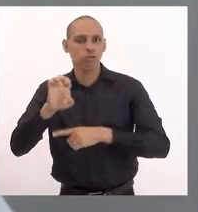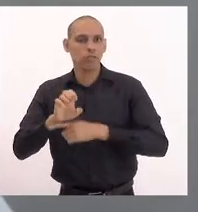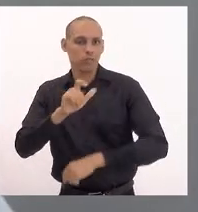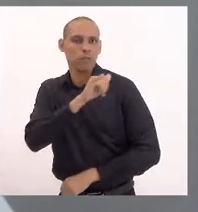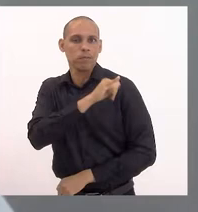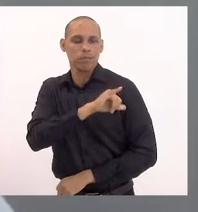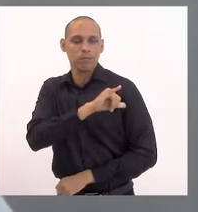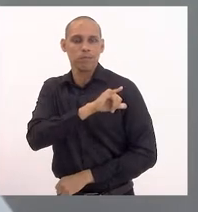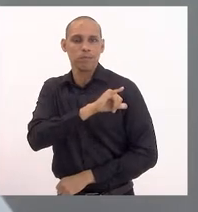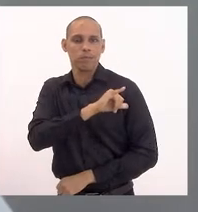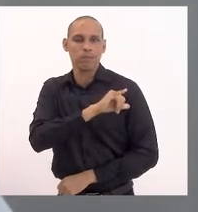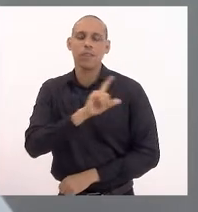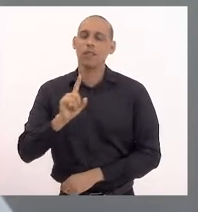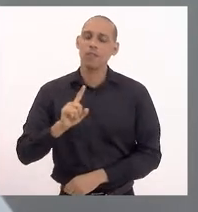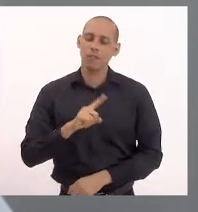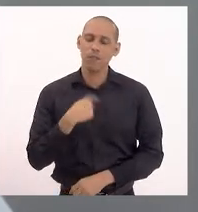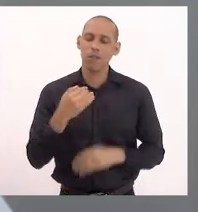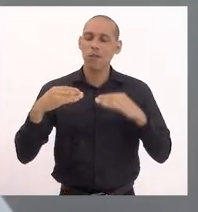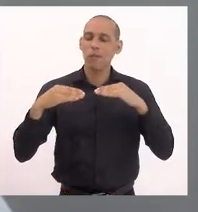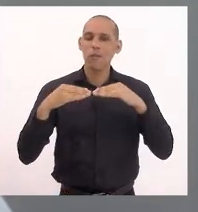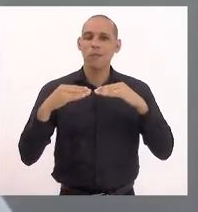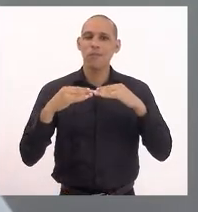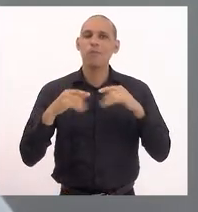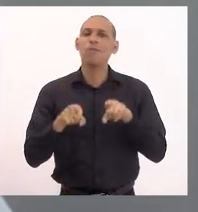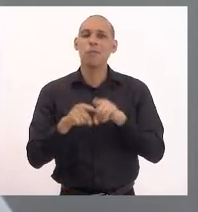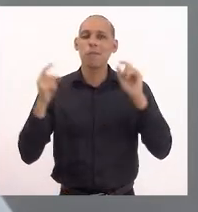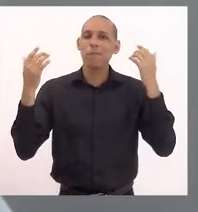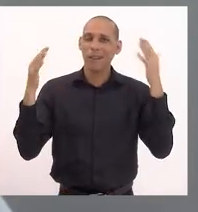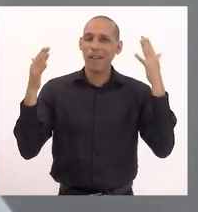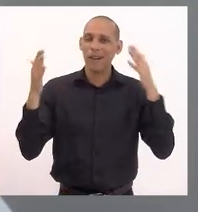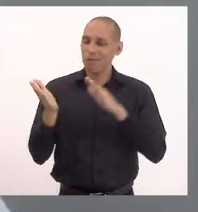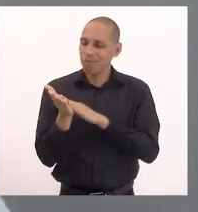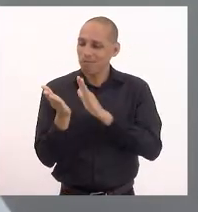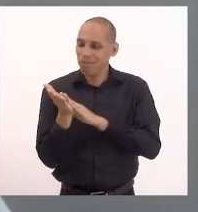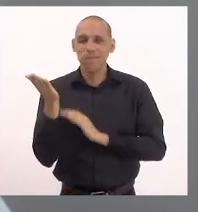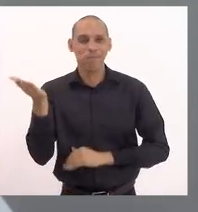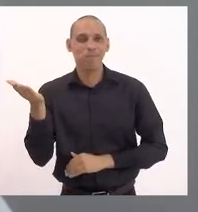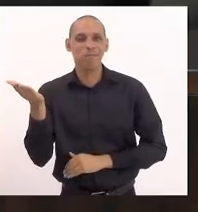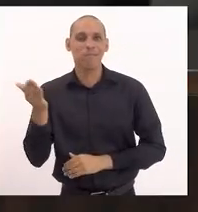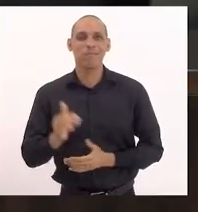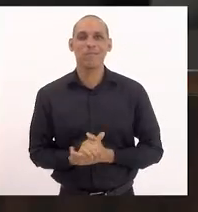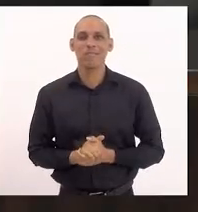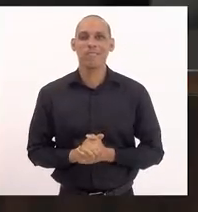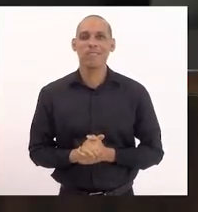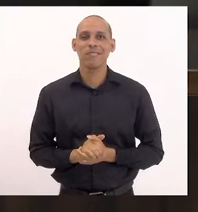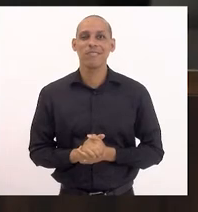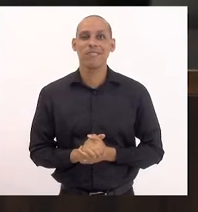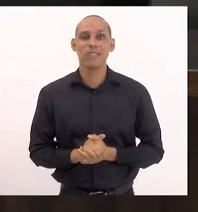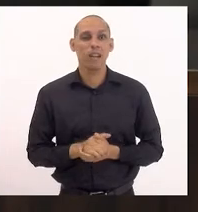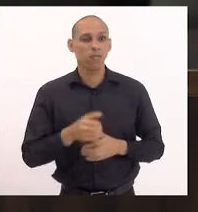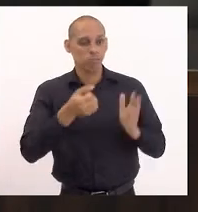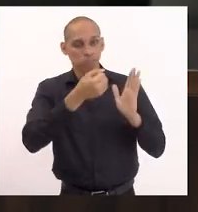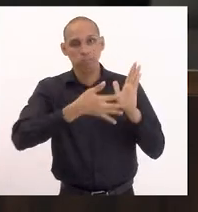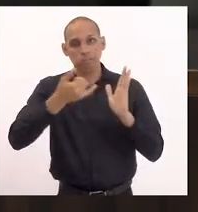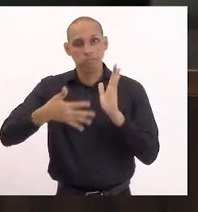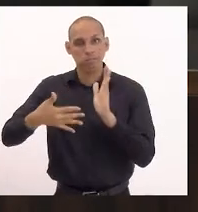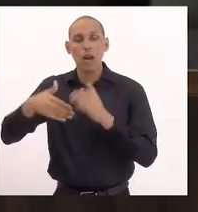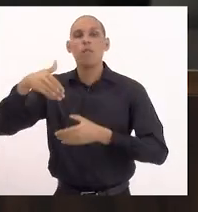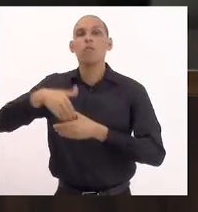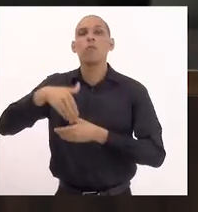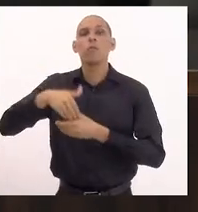o parecer é favorável e quero saudar e parabenizar a autora. Os pareceres emitidos em votação